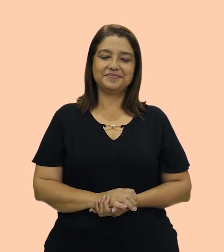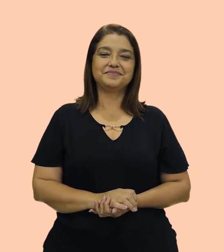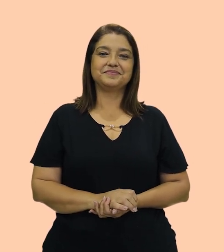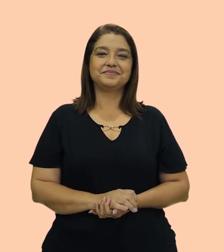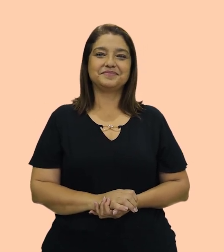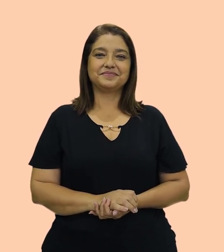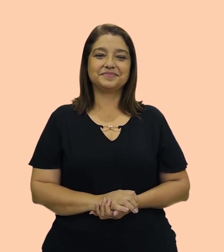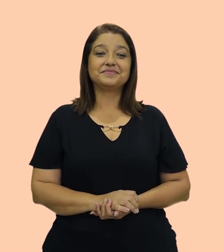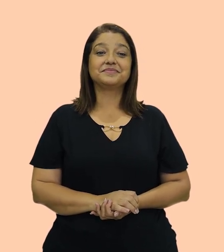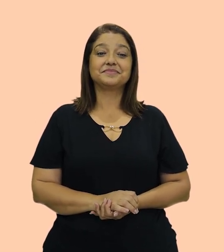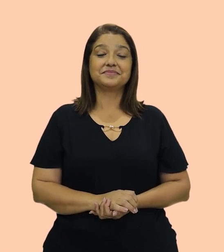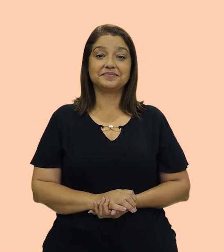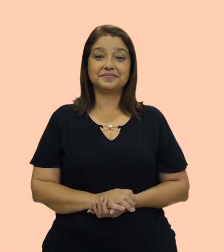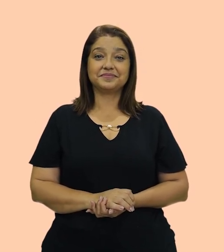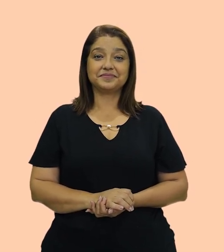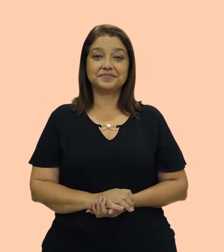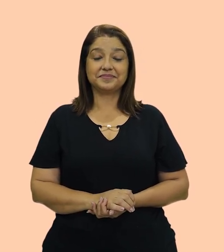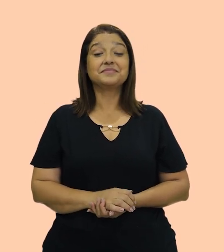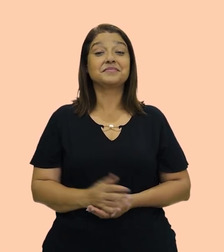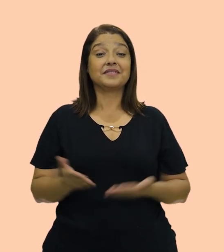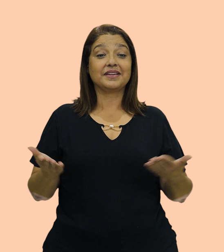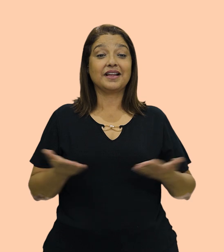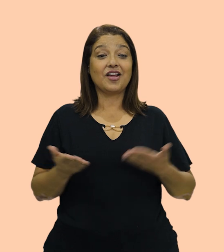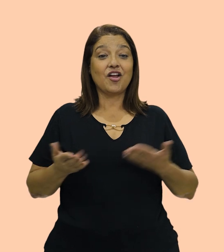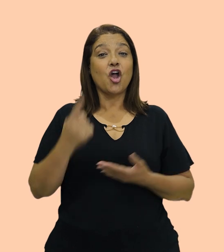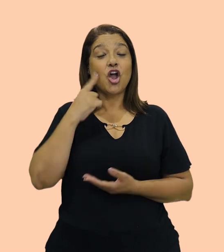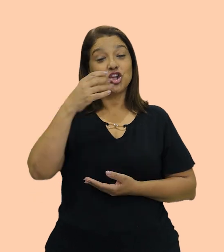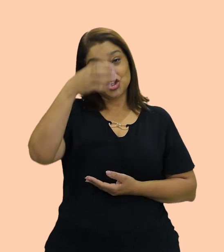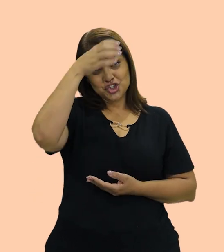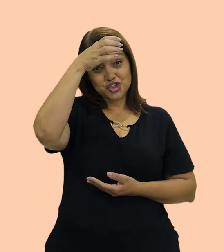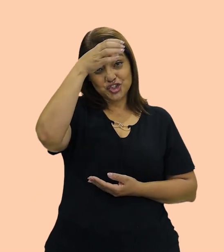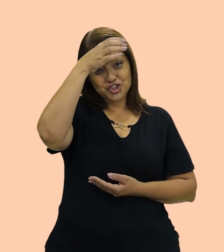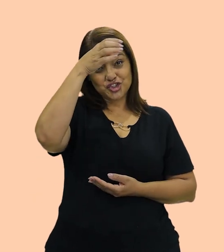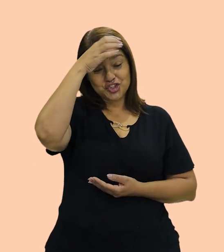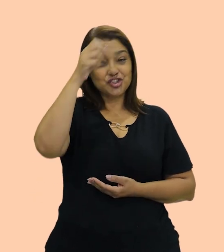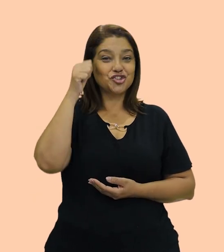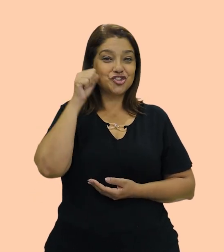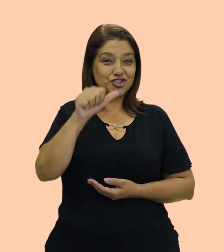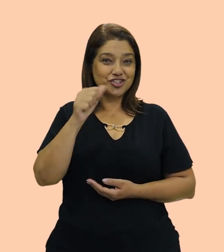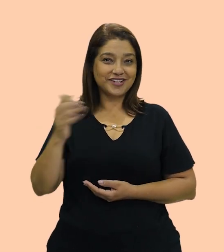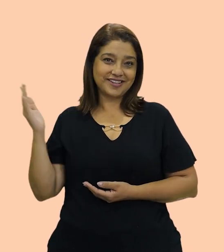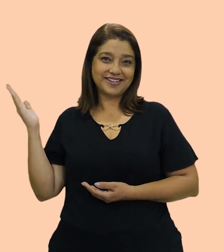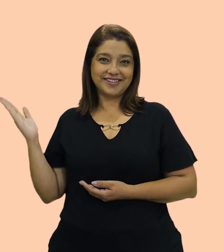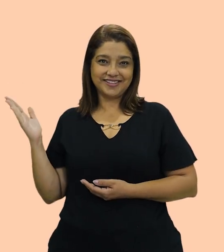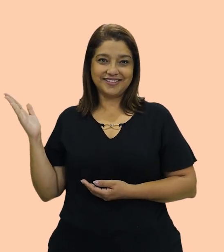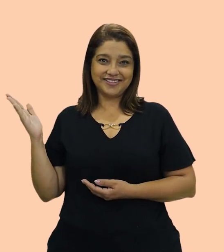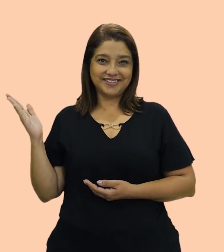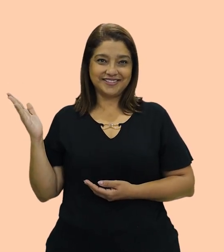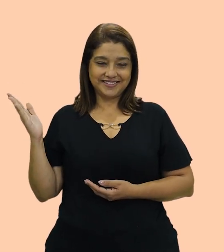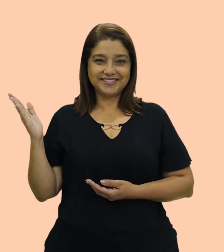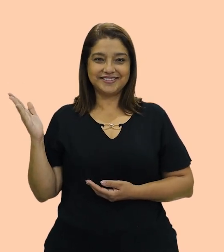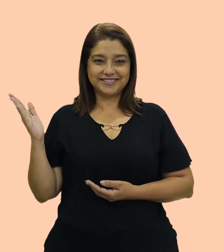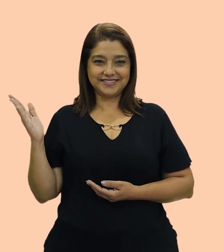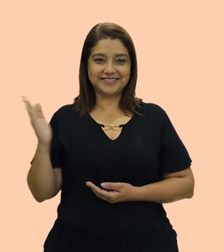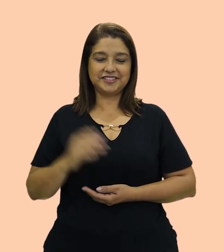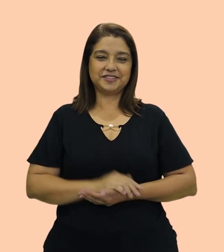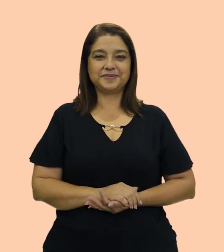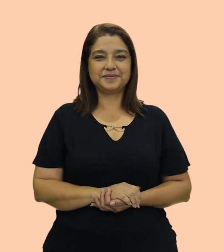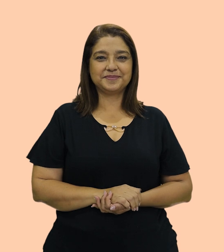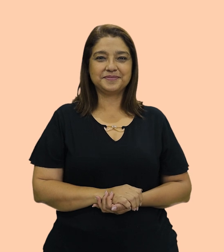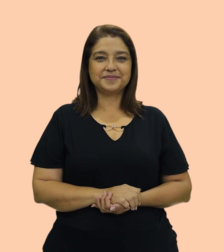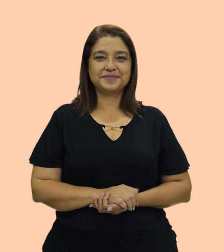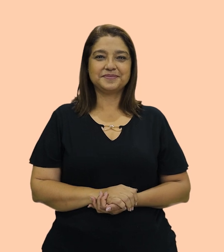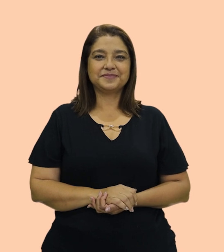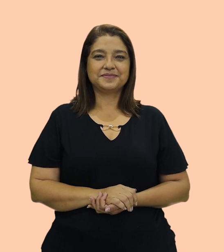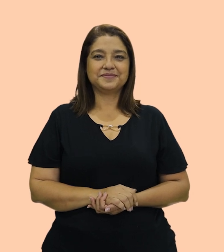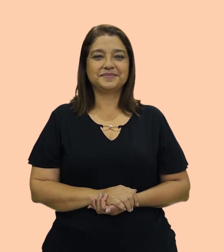Next one. Ah, depois a gênero, a gente tem tia, que é aunt. Ok? Repeat. Aunt.